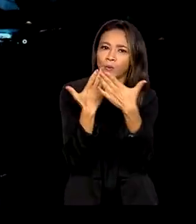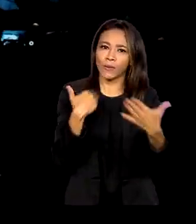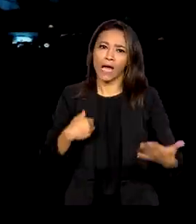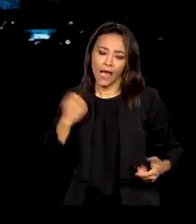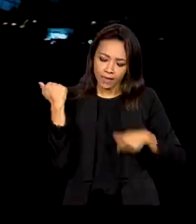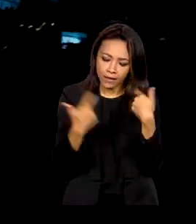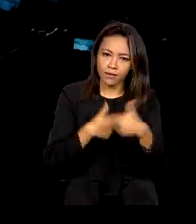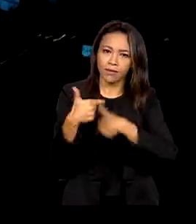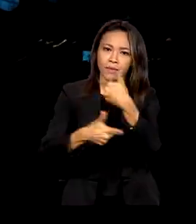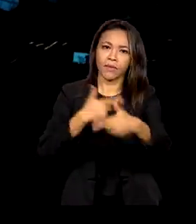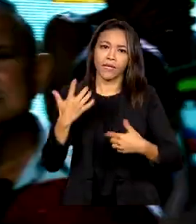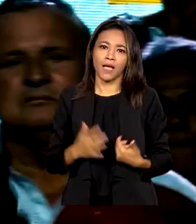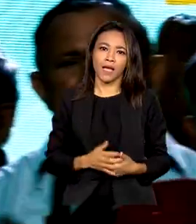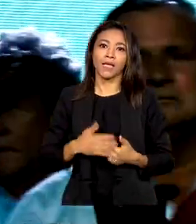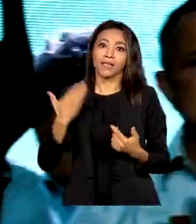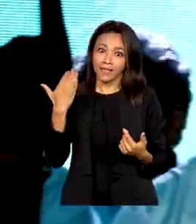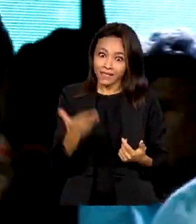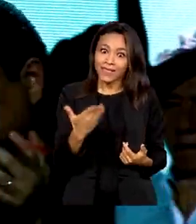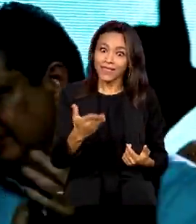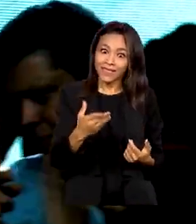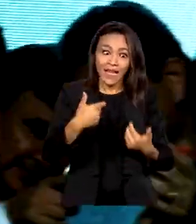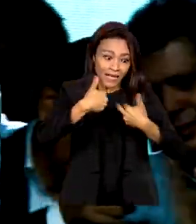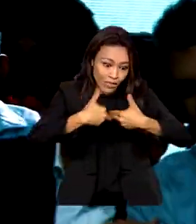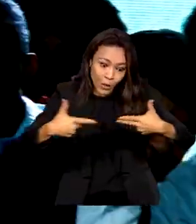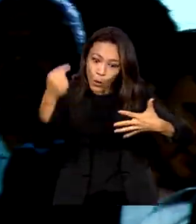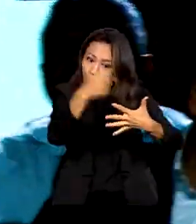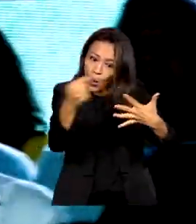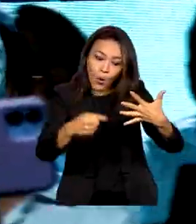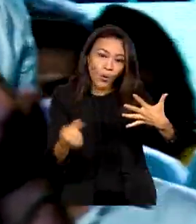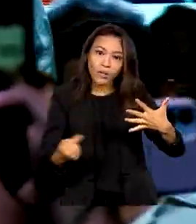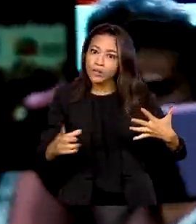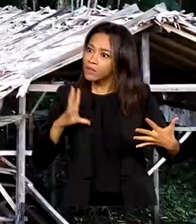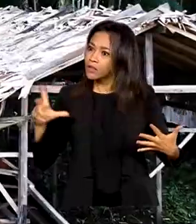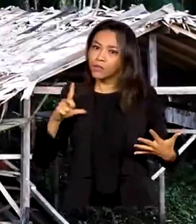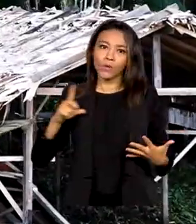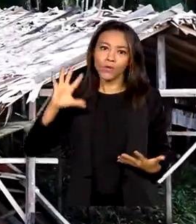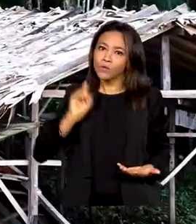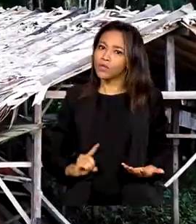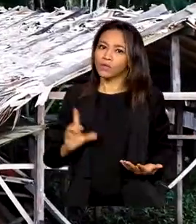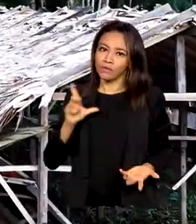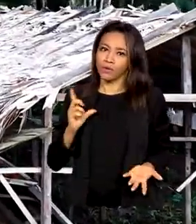a trabalhar, a ter acesso às coisas que todo mundo tem direito de ter.